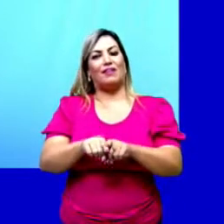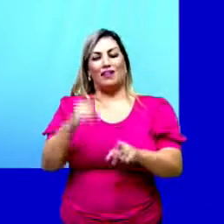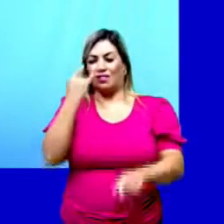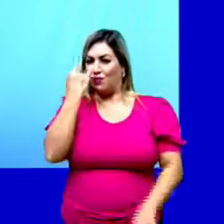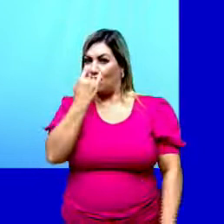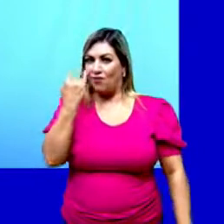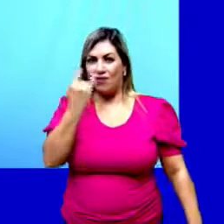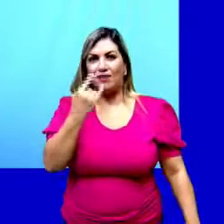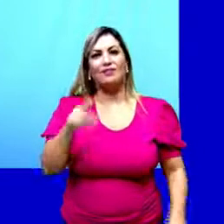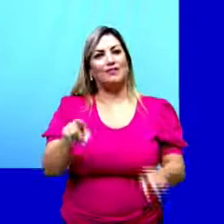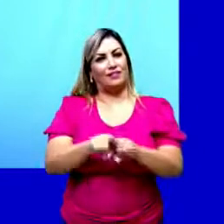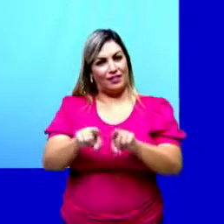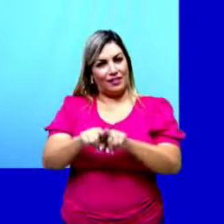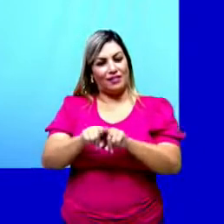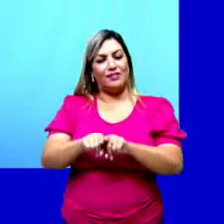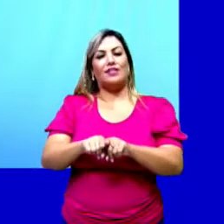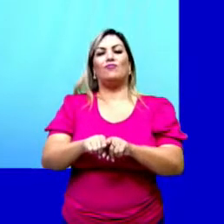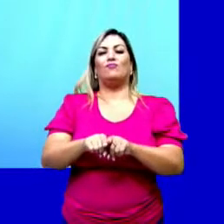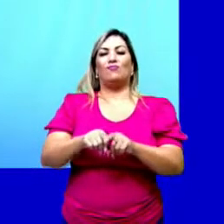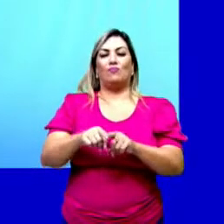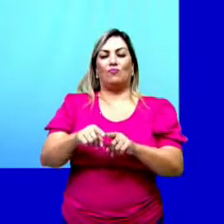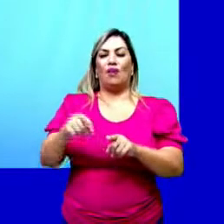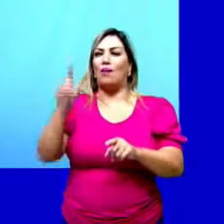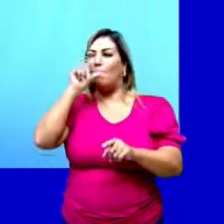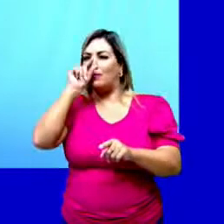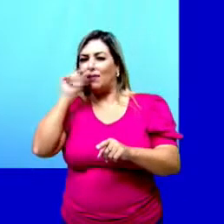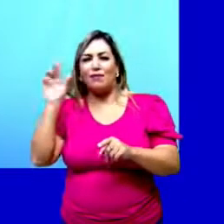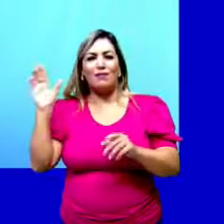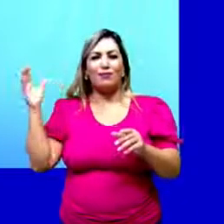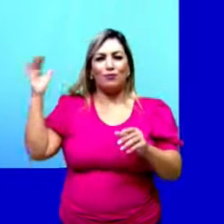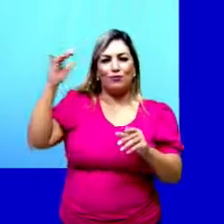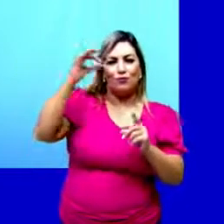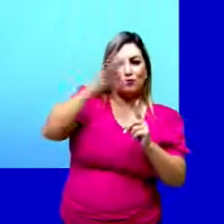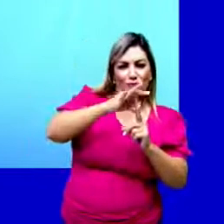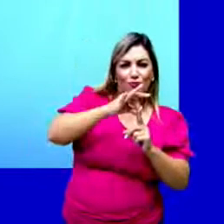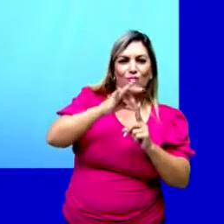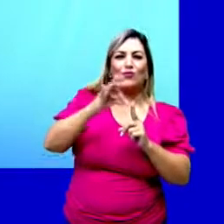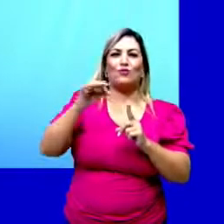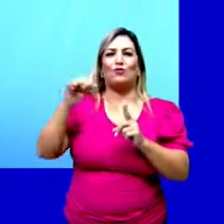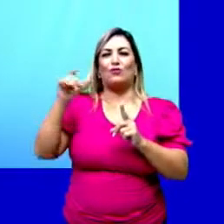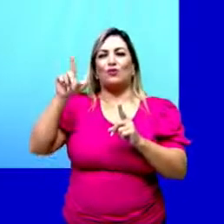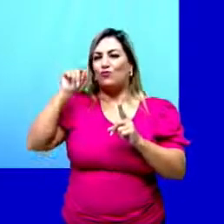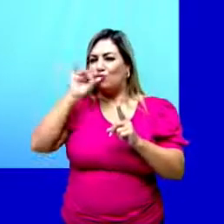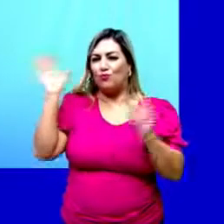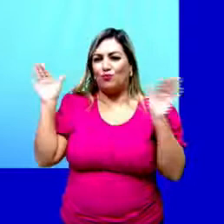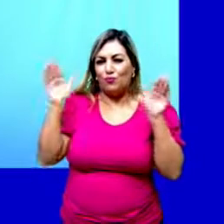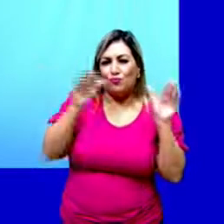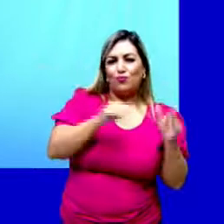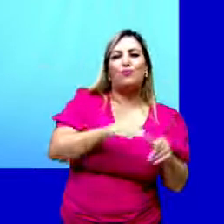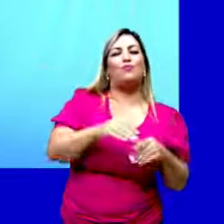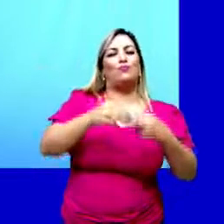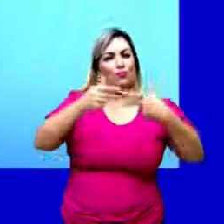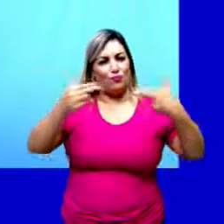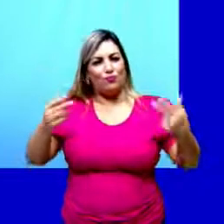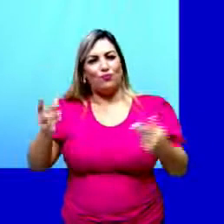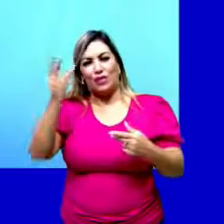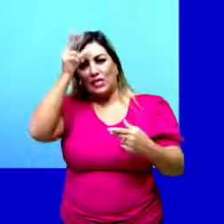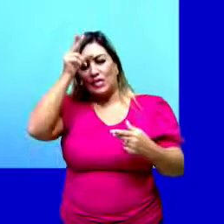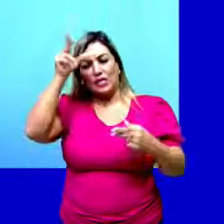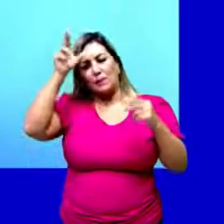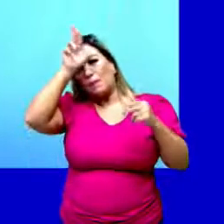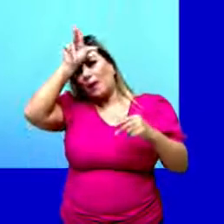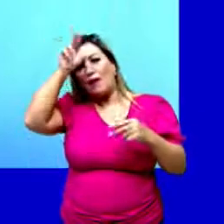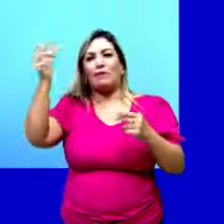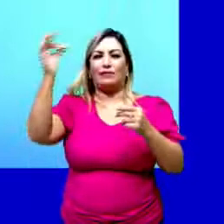atrair também polinizadores, tá? Por exemplo, insetos, aves, que vão em busca do néctar